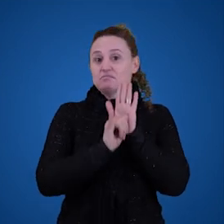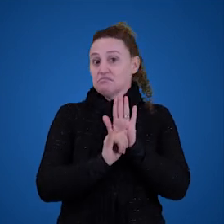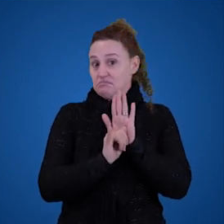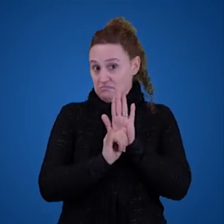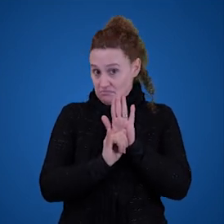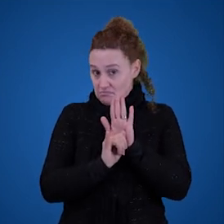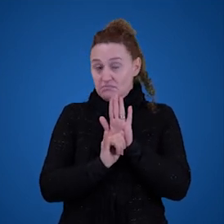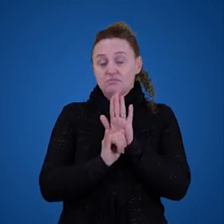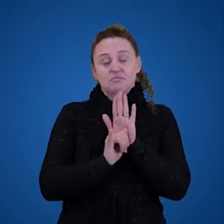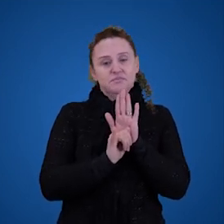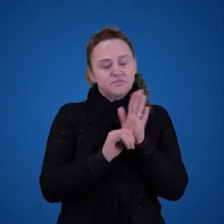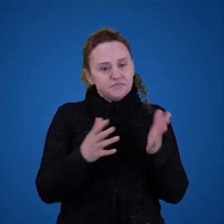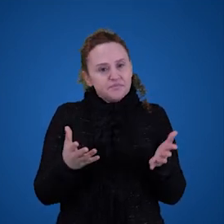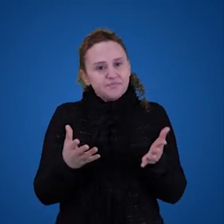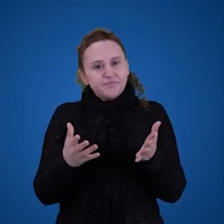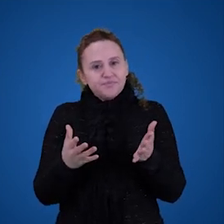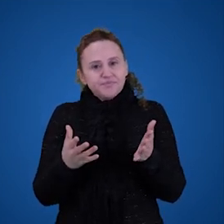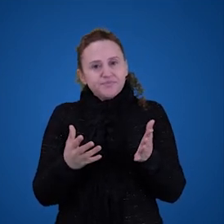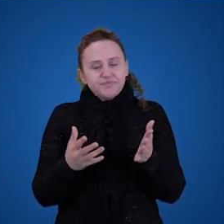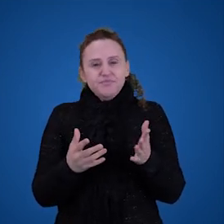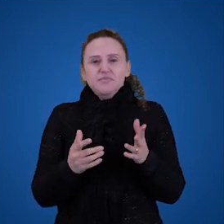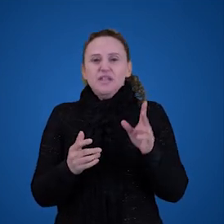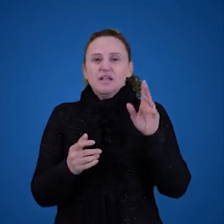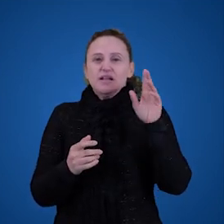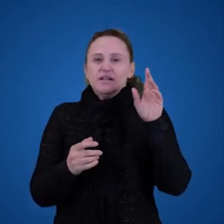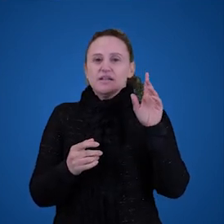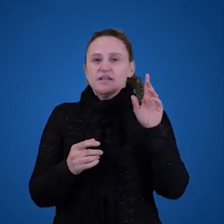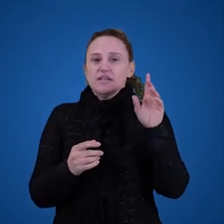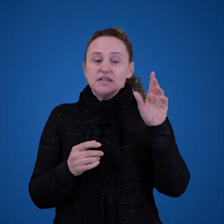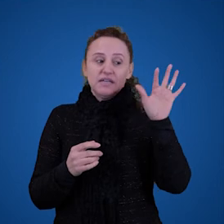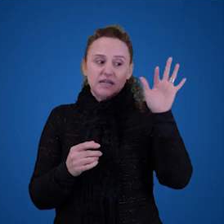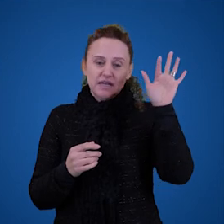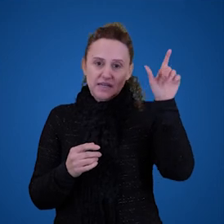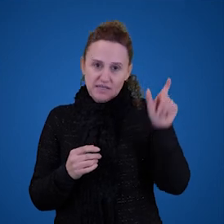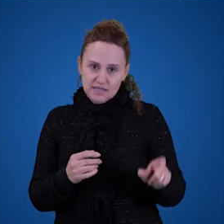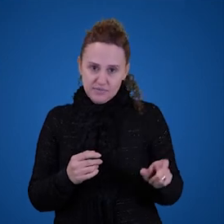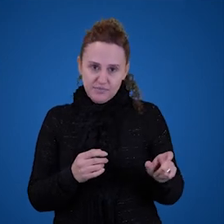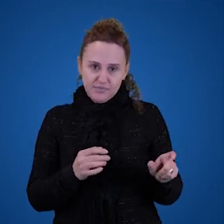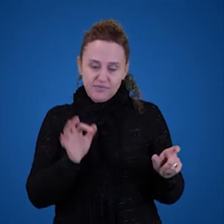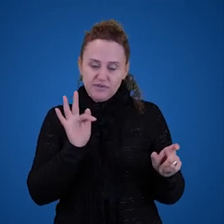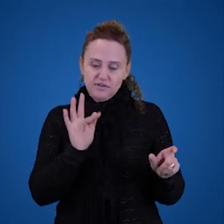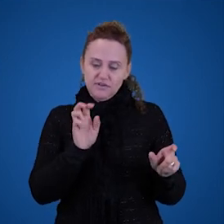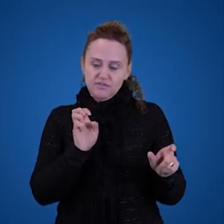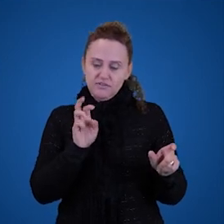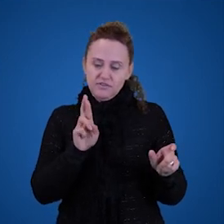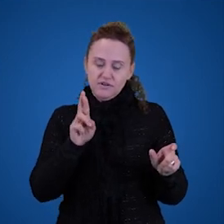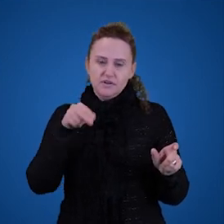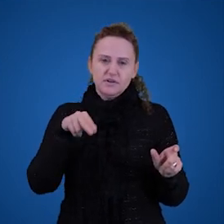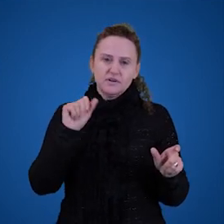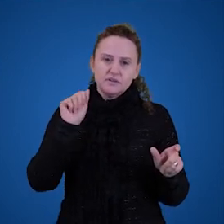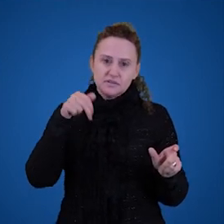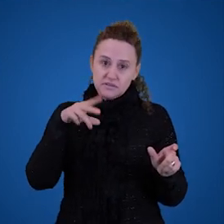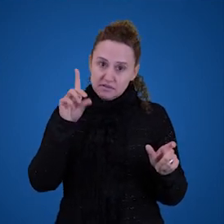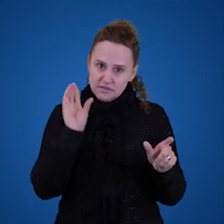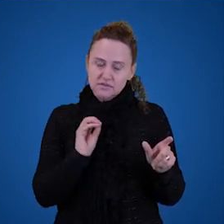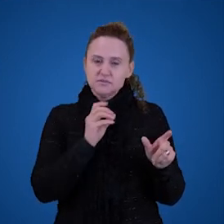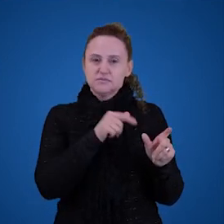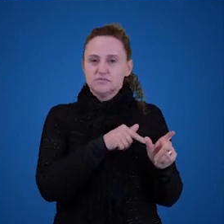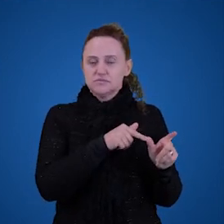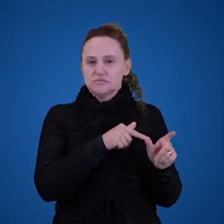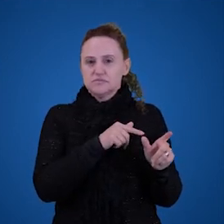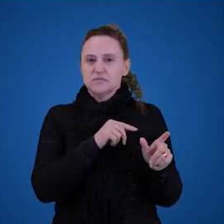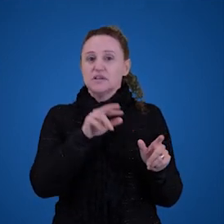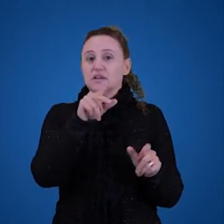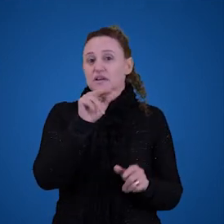só que a frase C Fernando Pessoa é Alberto Caeiro não parece demonstrar essa lei da identidade só que a TRS